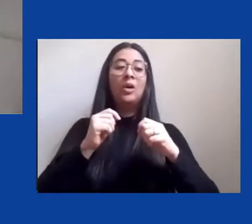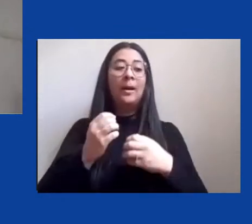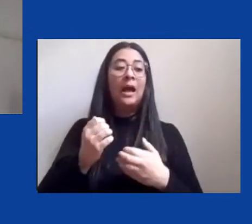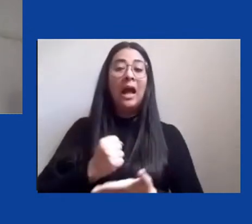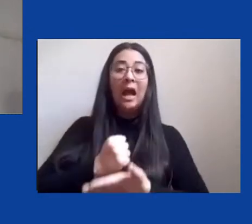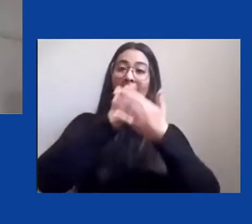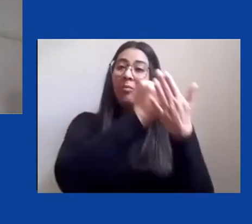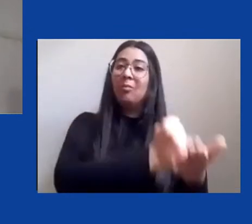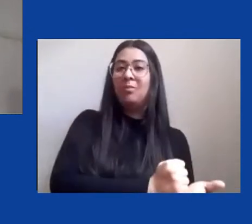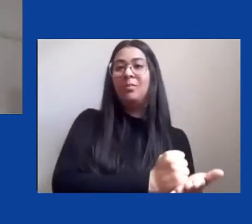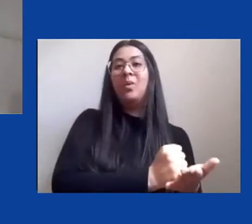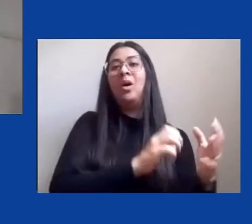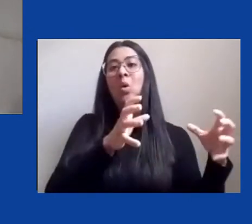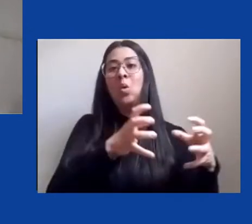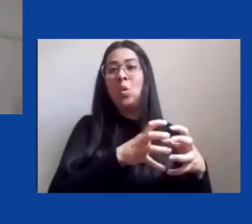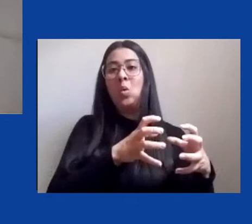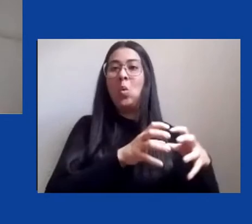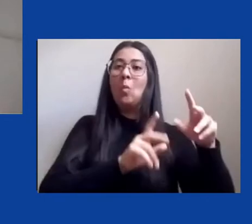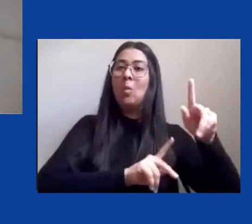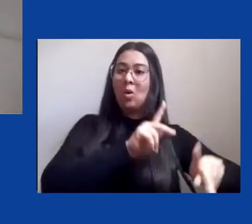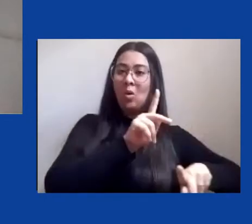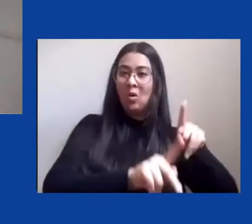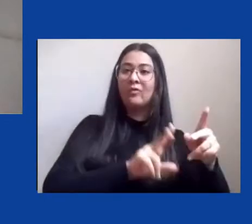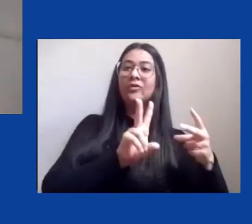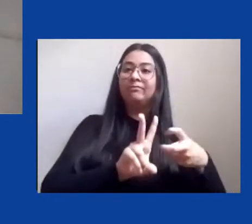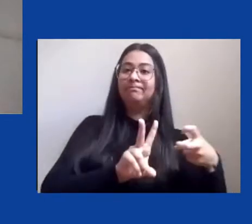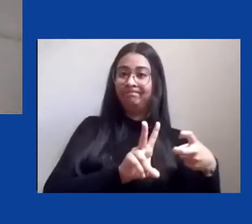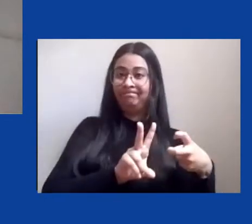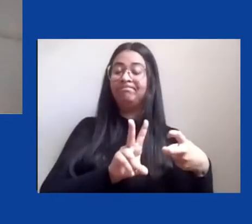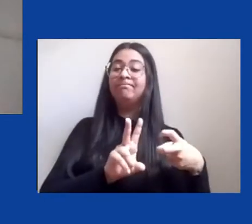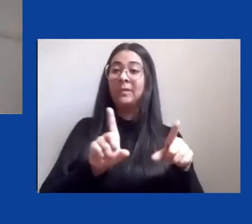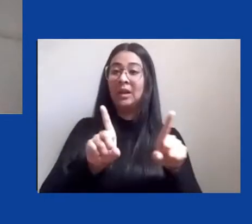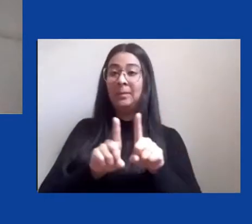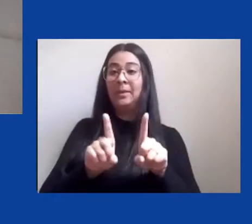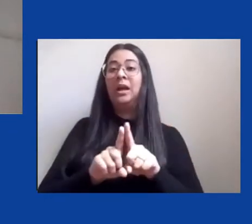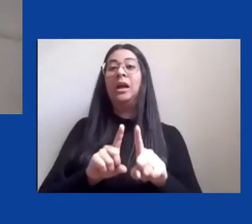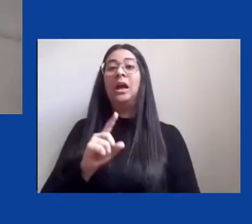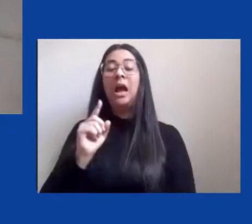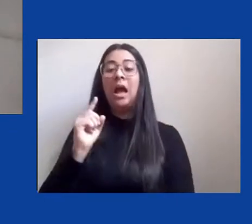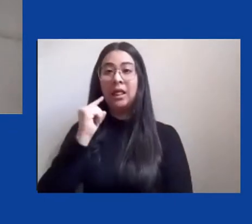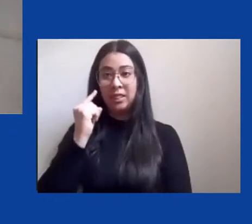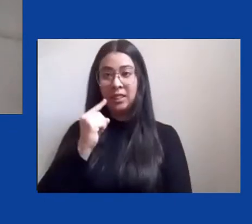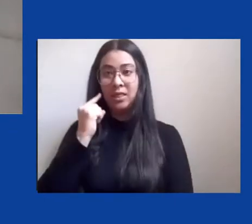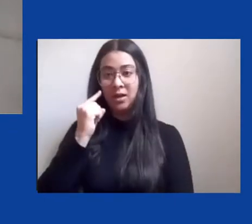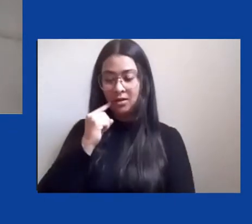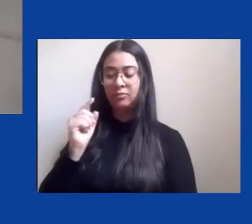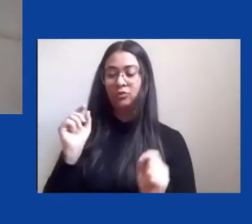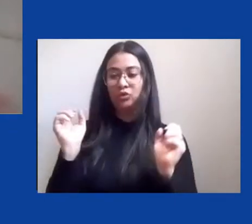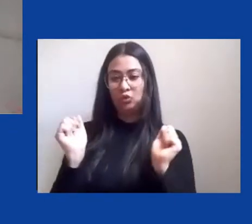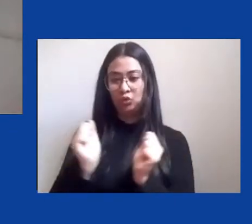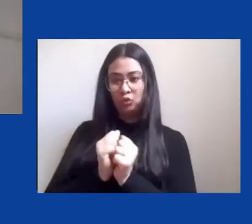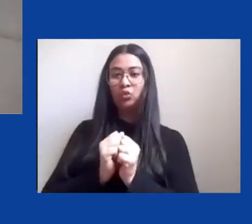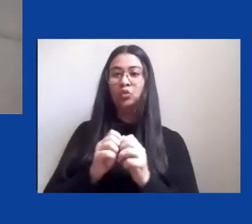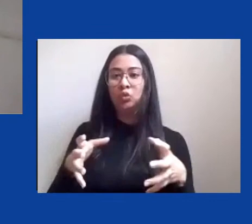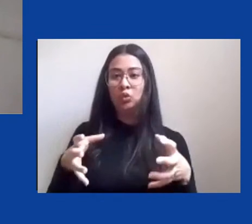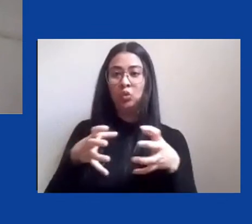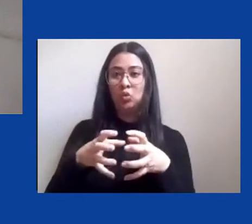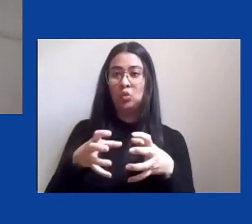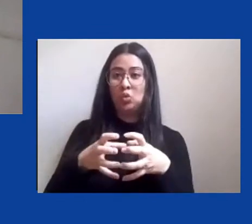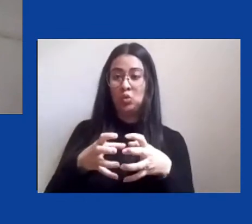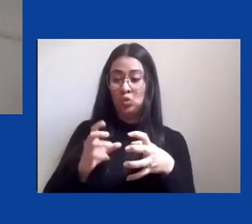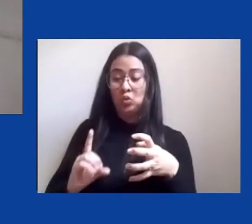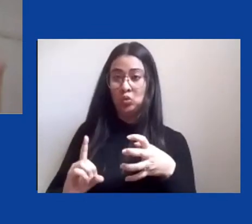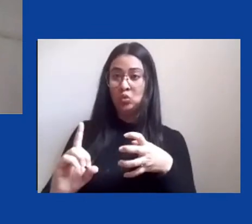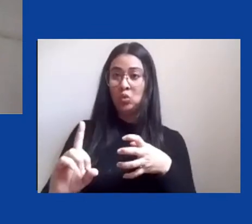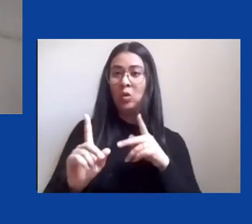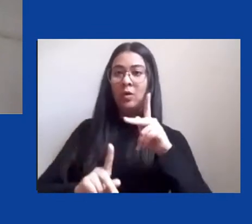que quando a deputada Joênia Apichana junto com a bancada dos direitos dos povos